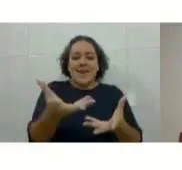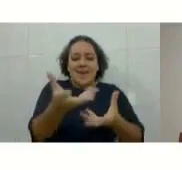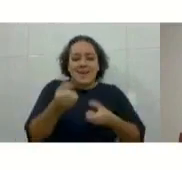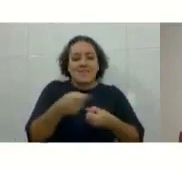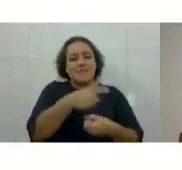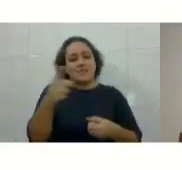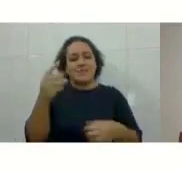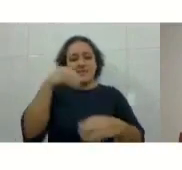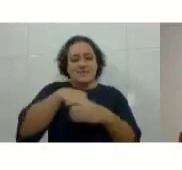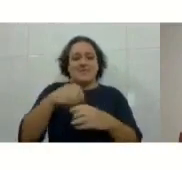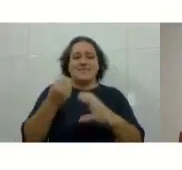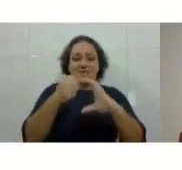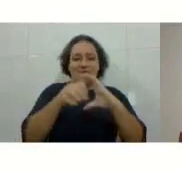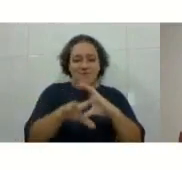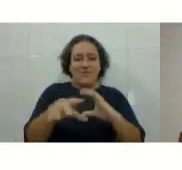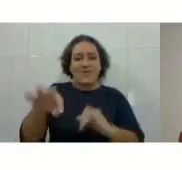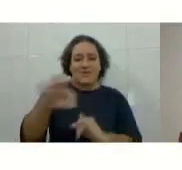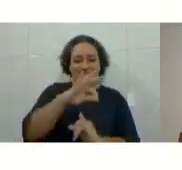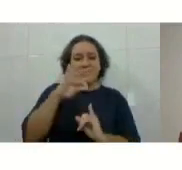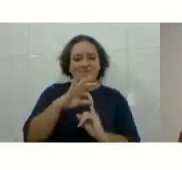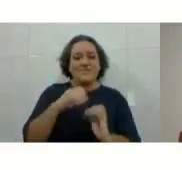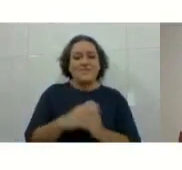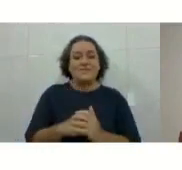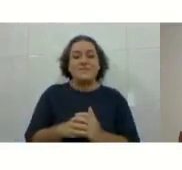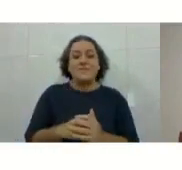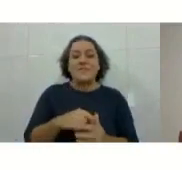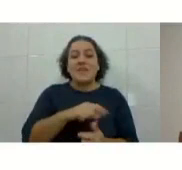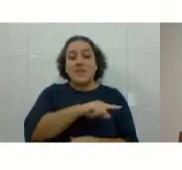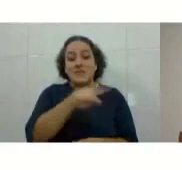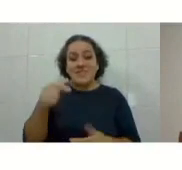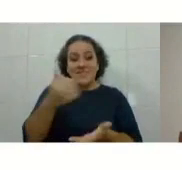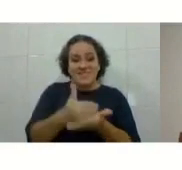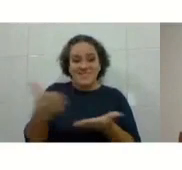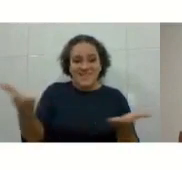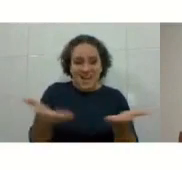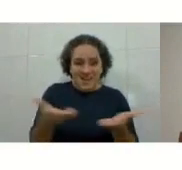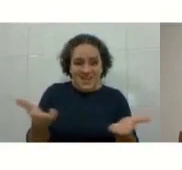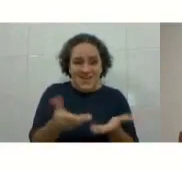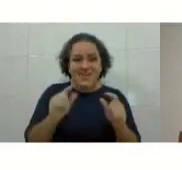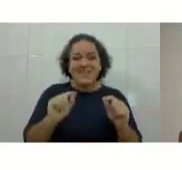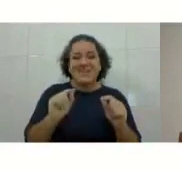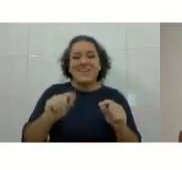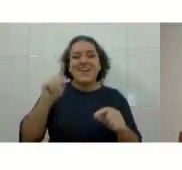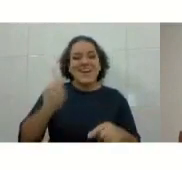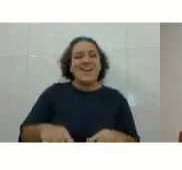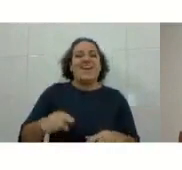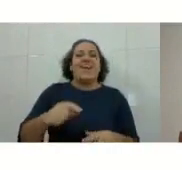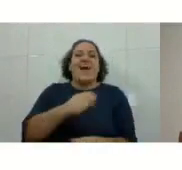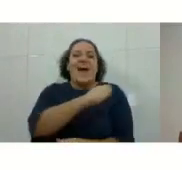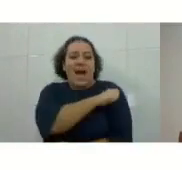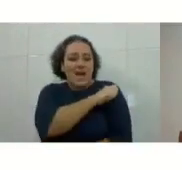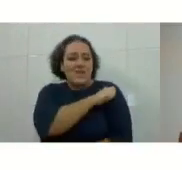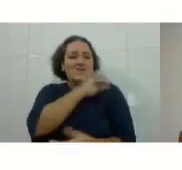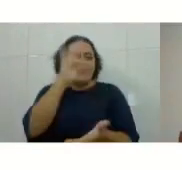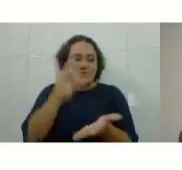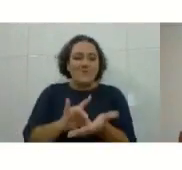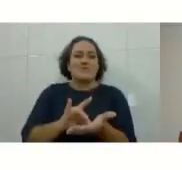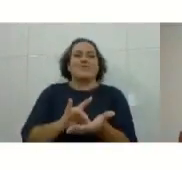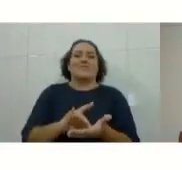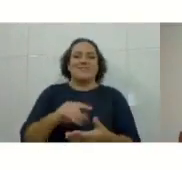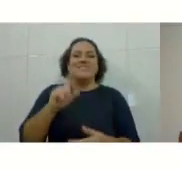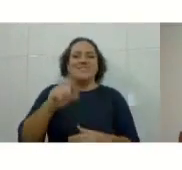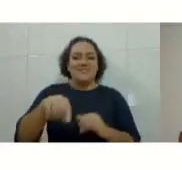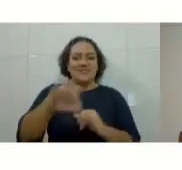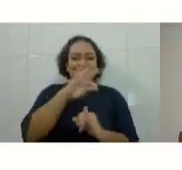uma alegria imensa falar para vocês. Vocês, a partir de agora, são alunos do IFES, né? E eu desejo muito,